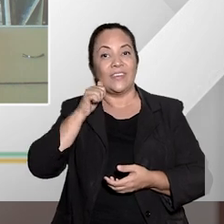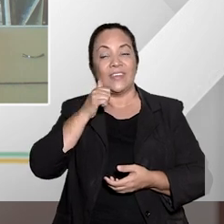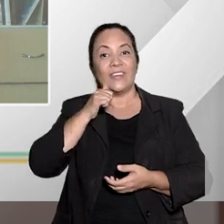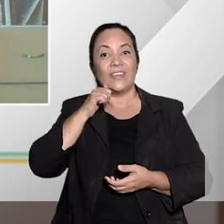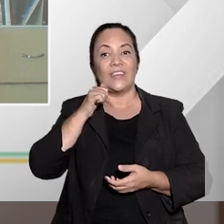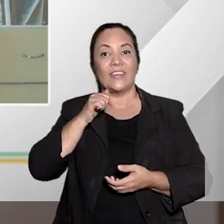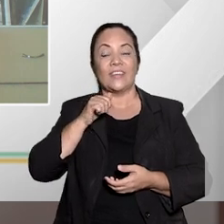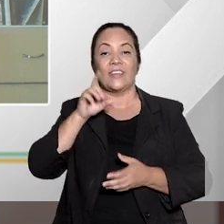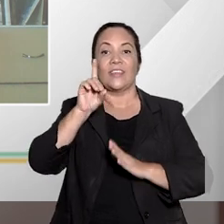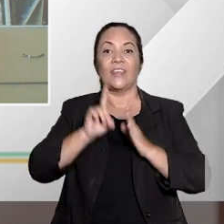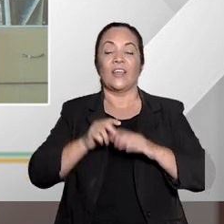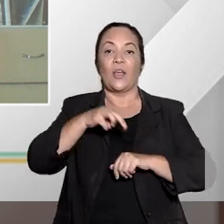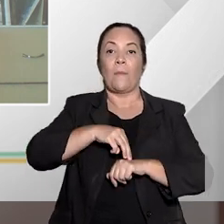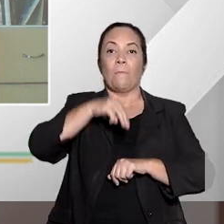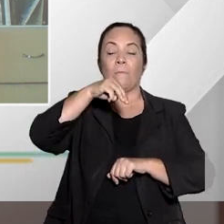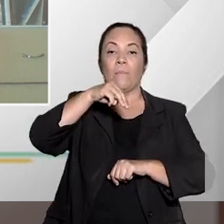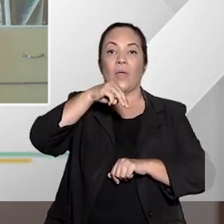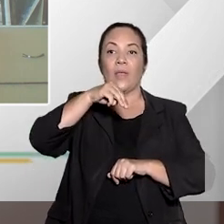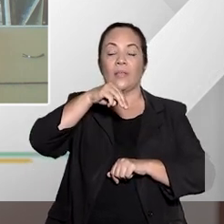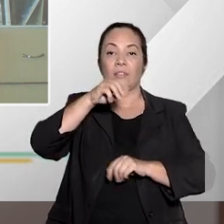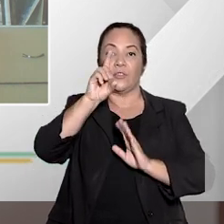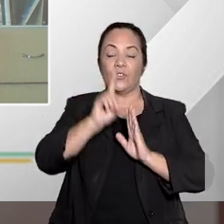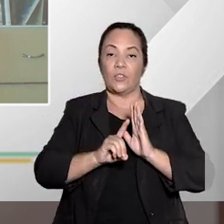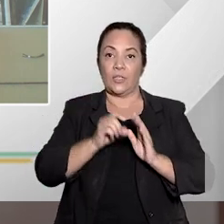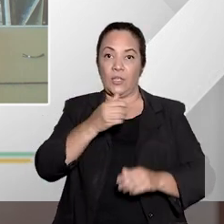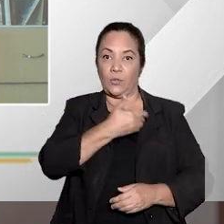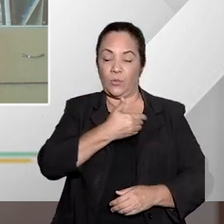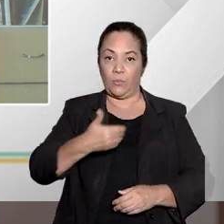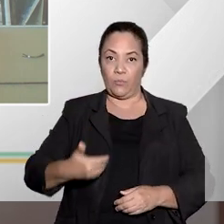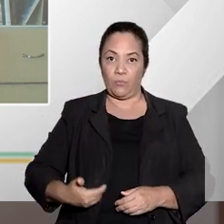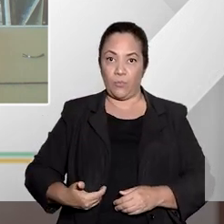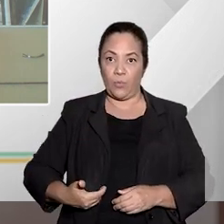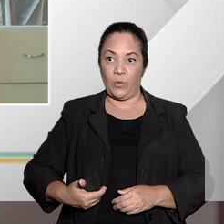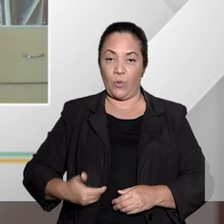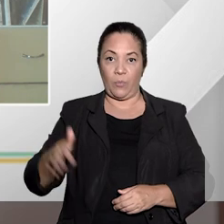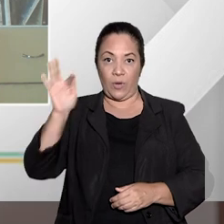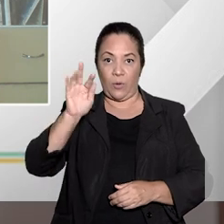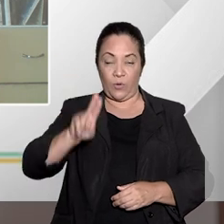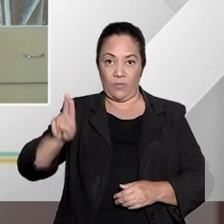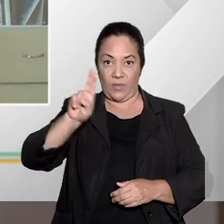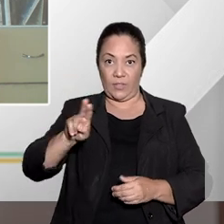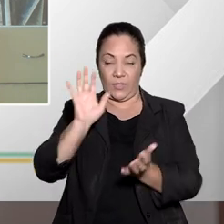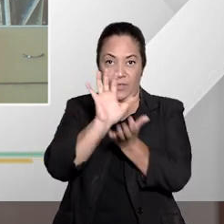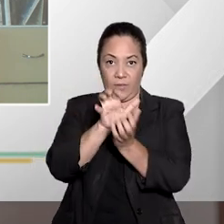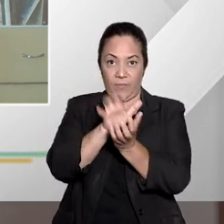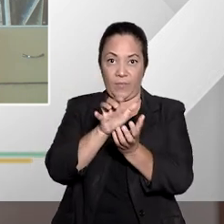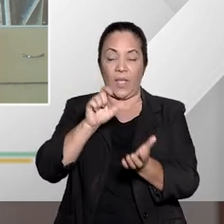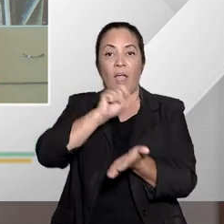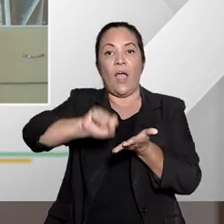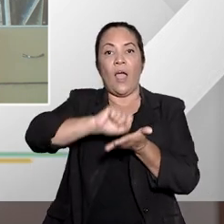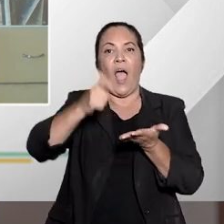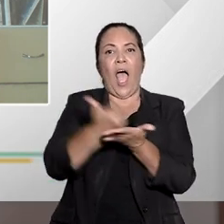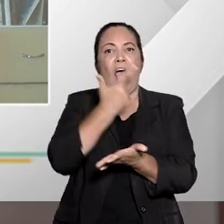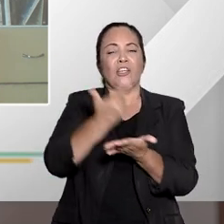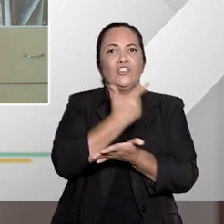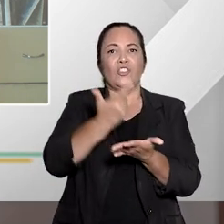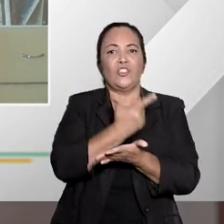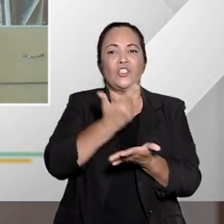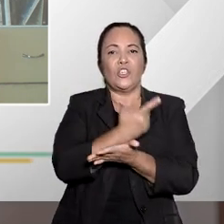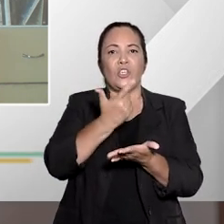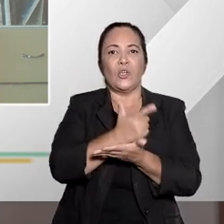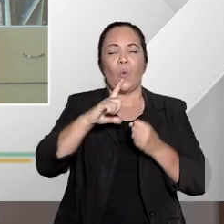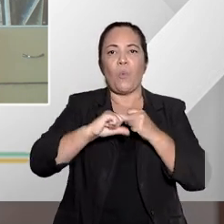é doutora em direito e mestra em direito público pela Universidade Federal de Pernambuco, autora de vários livros e artigos